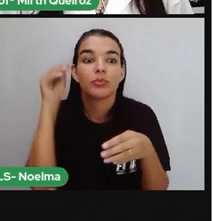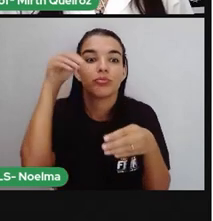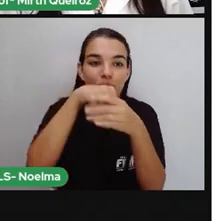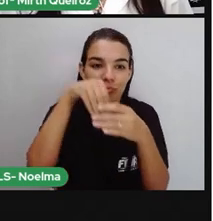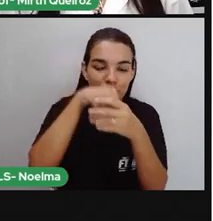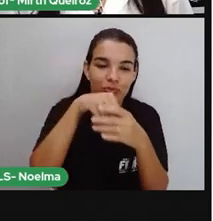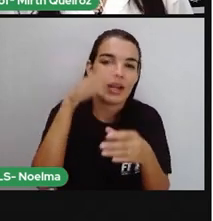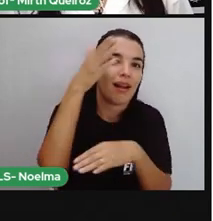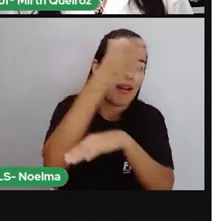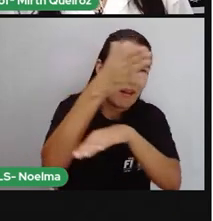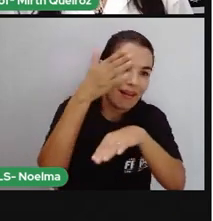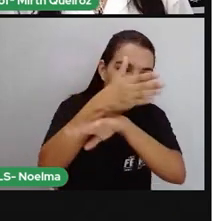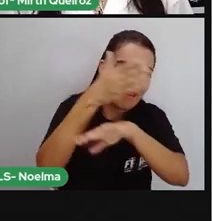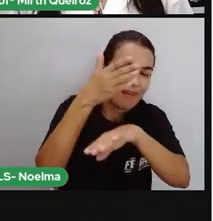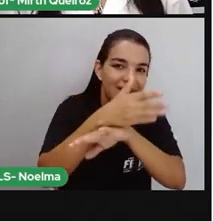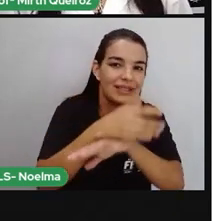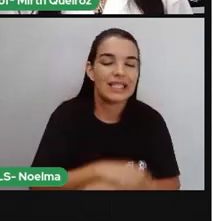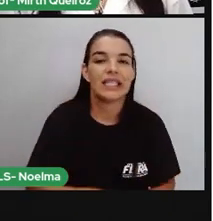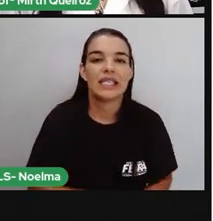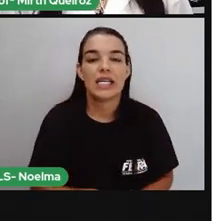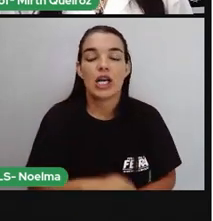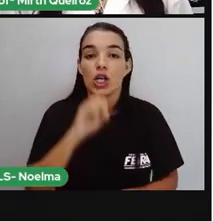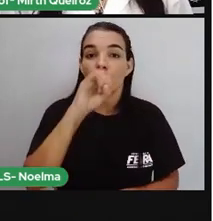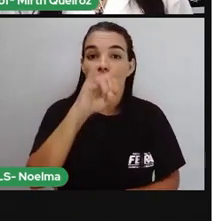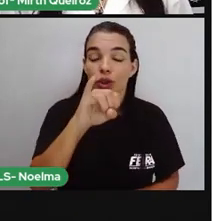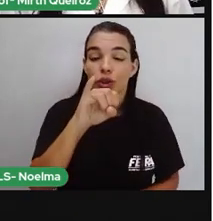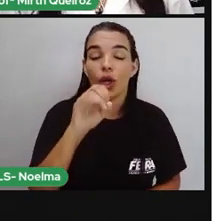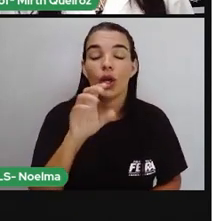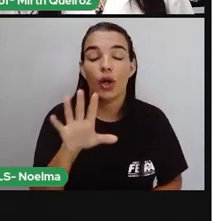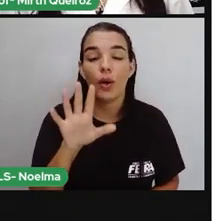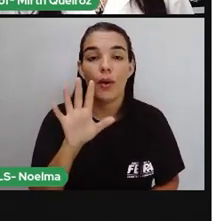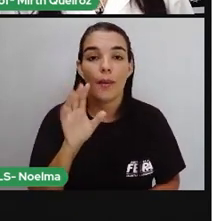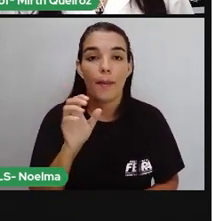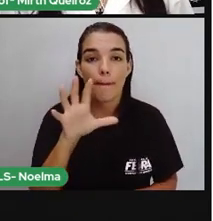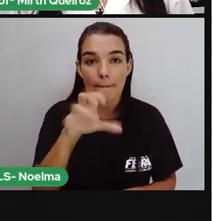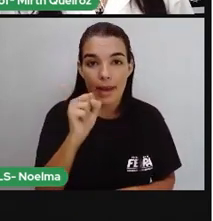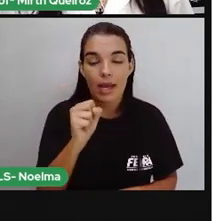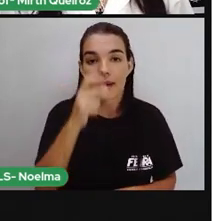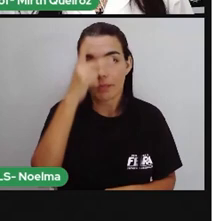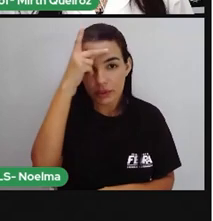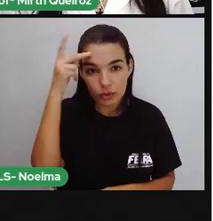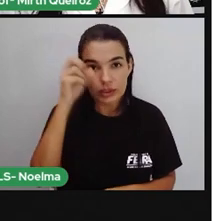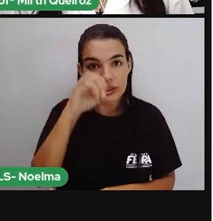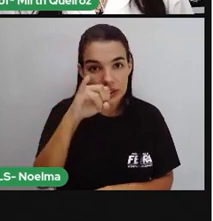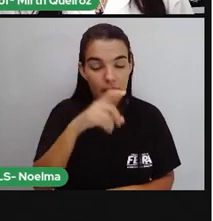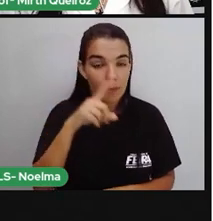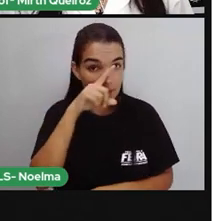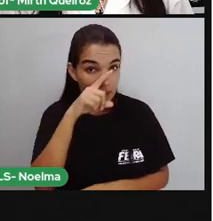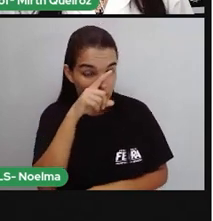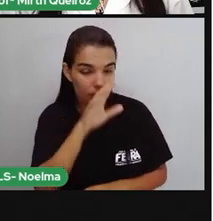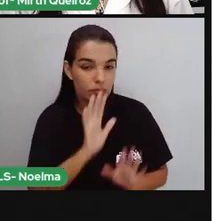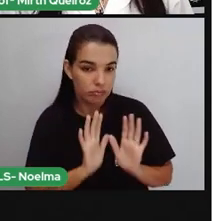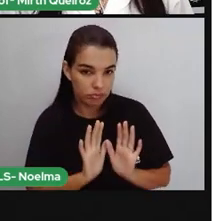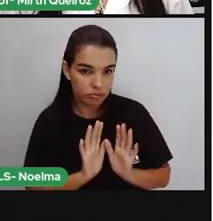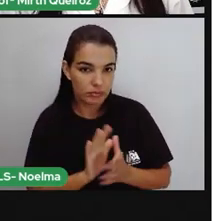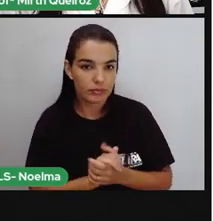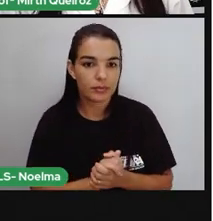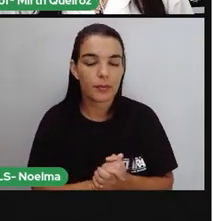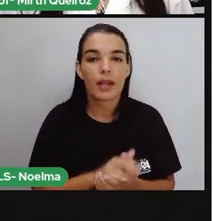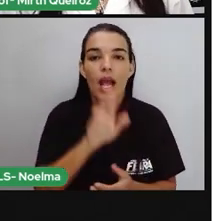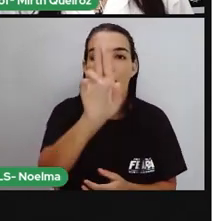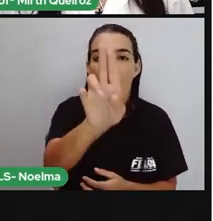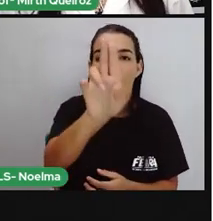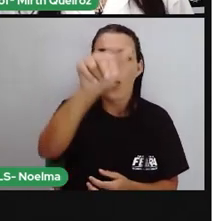sintam aí ameaçados. A Unesco considera o Pantanal como patrimônio